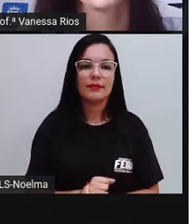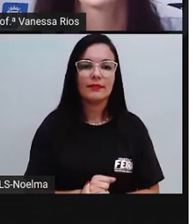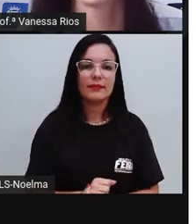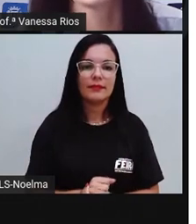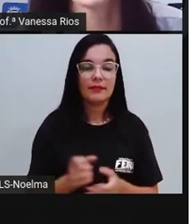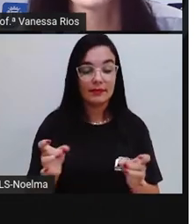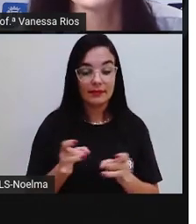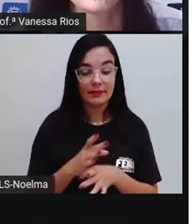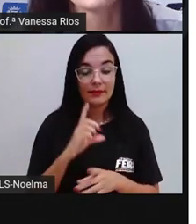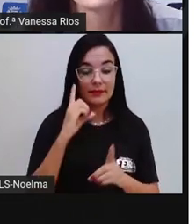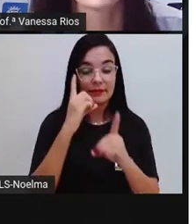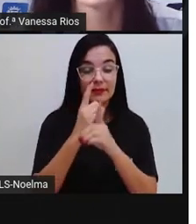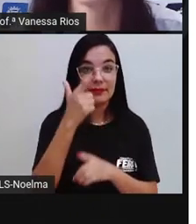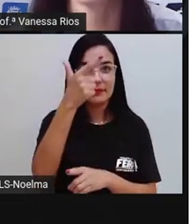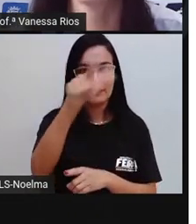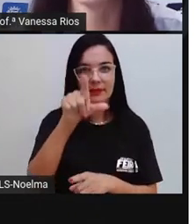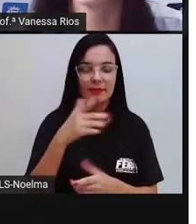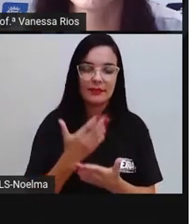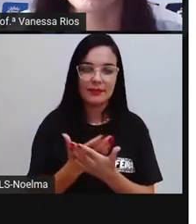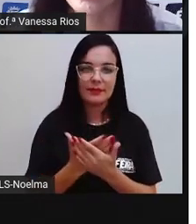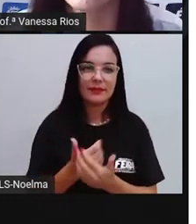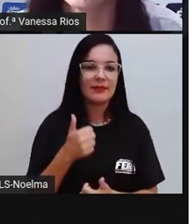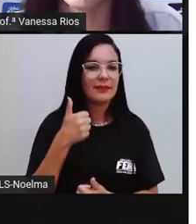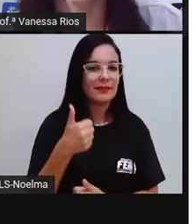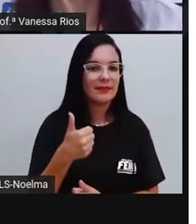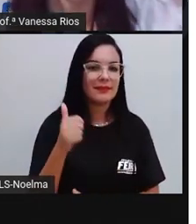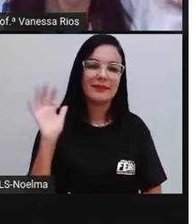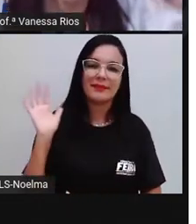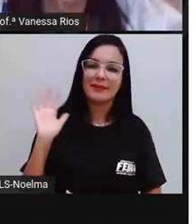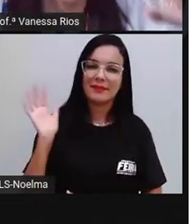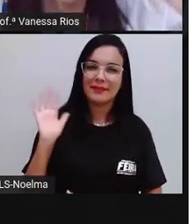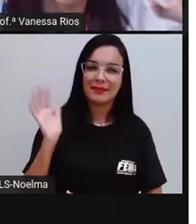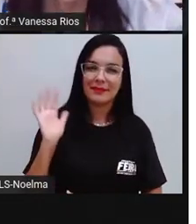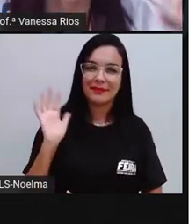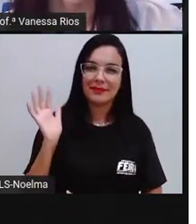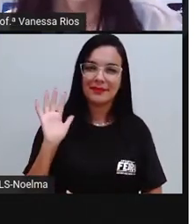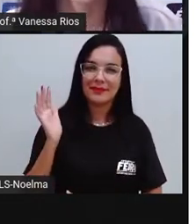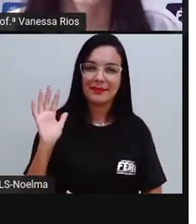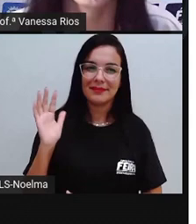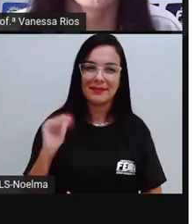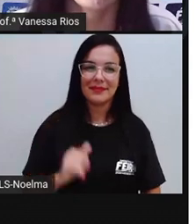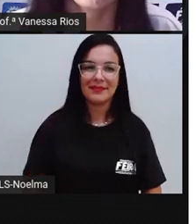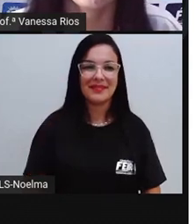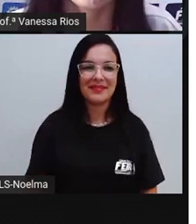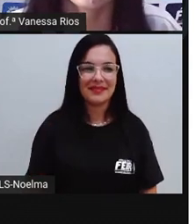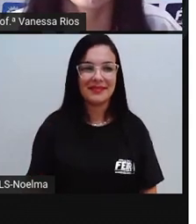E a gente se encontra aí num próximo momento, tá certo? Tchau, tchau.